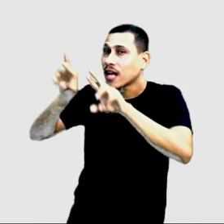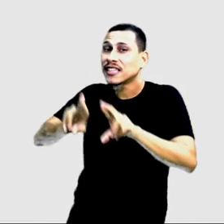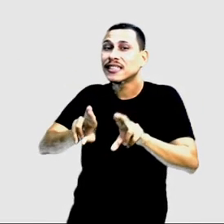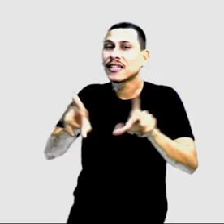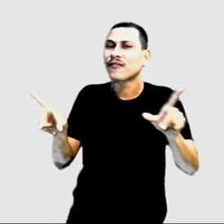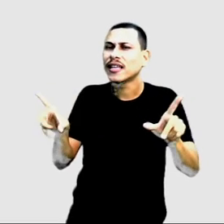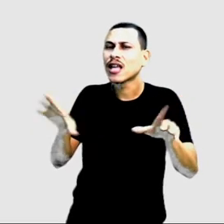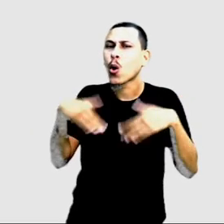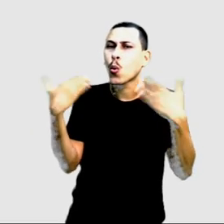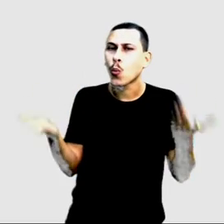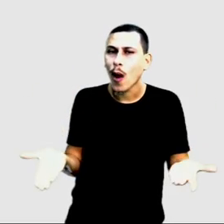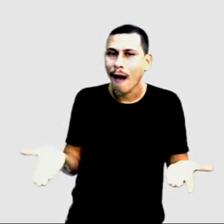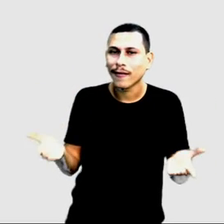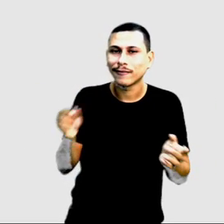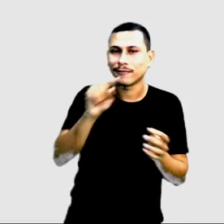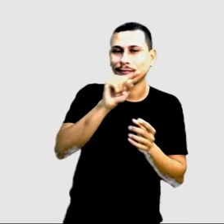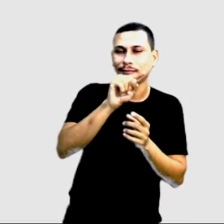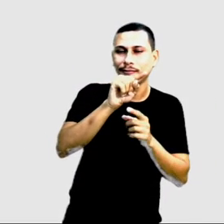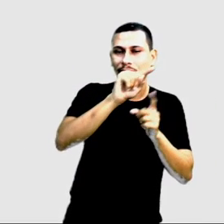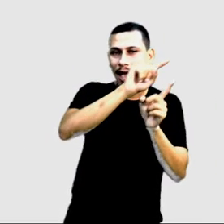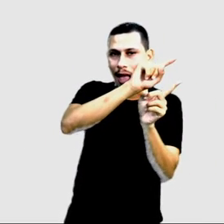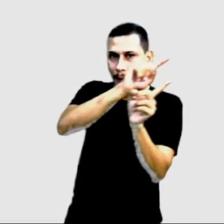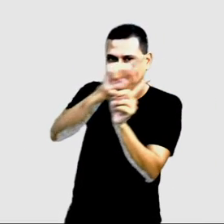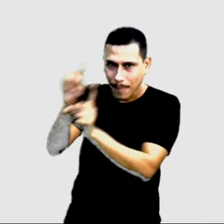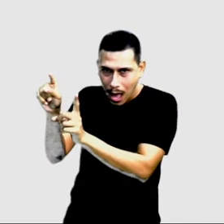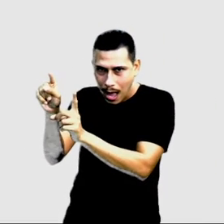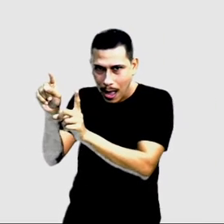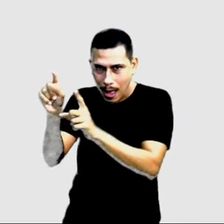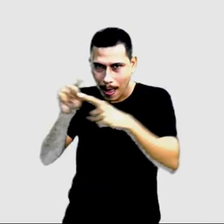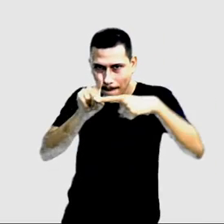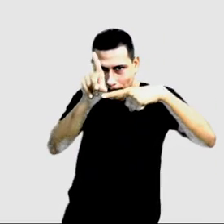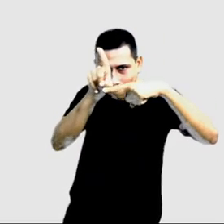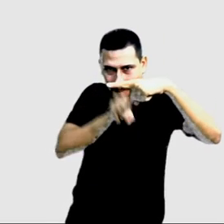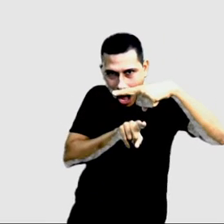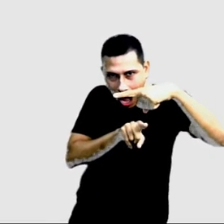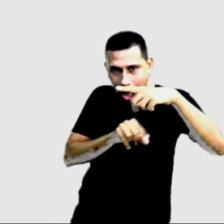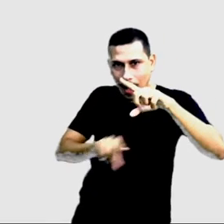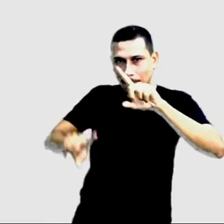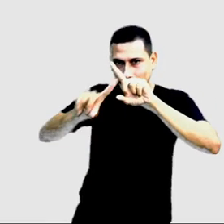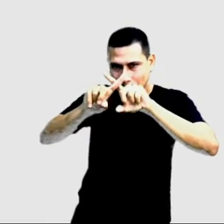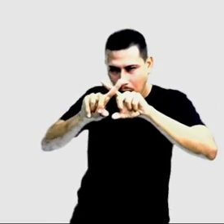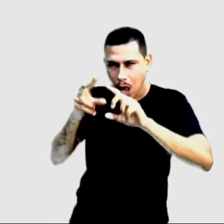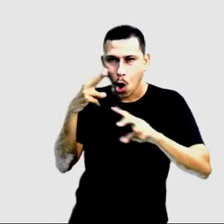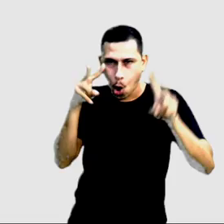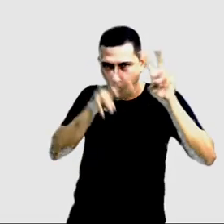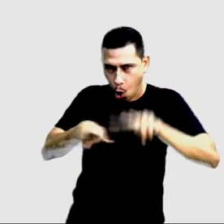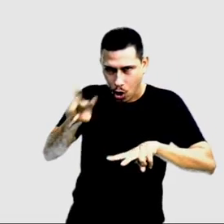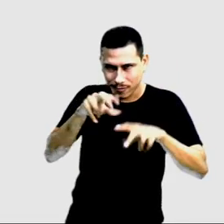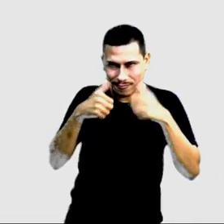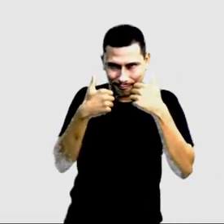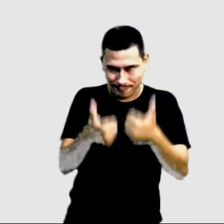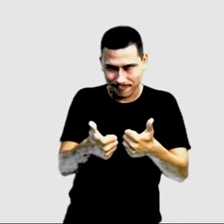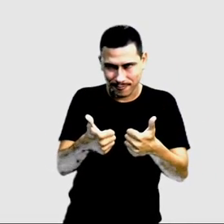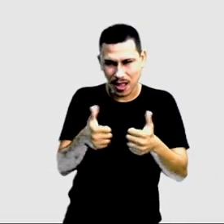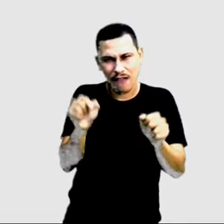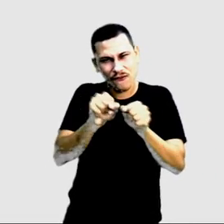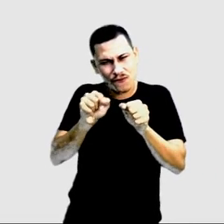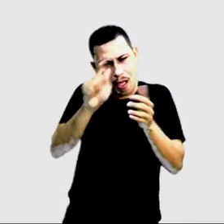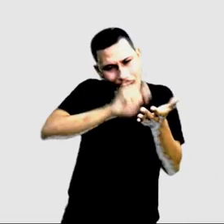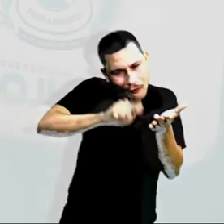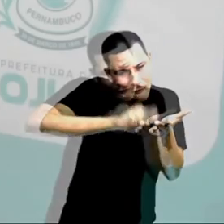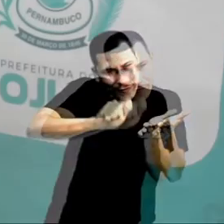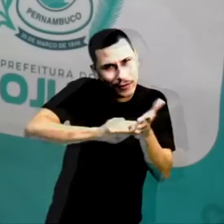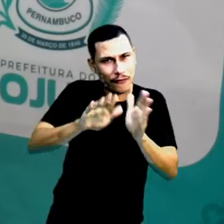diferença das retas paralelas perpendiculares e as retas concorrentes. Vocês fazem uma anotação no